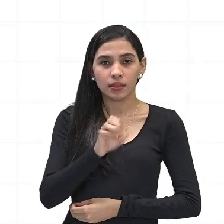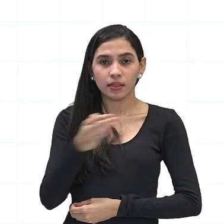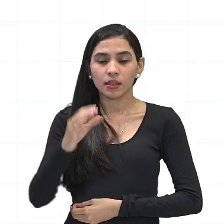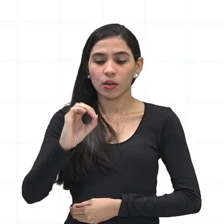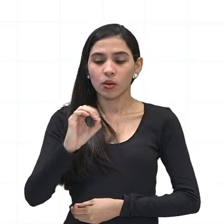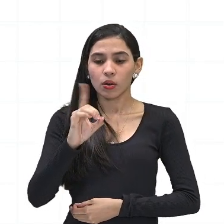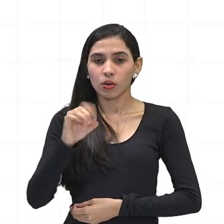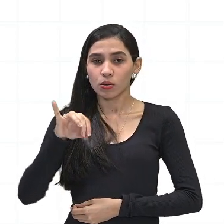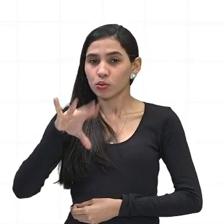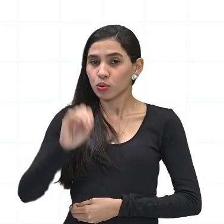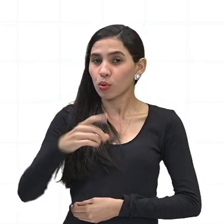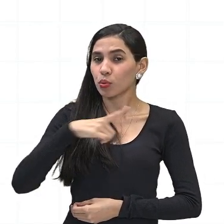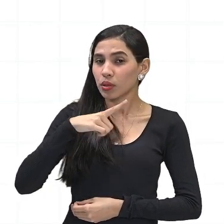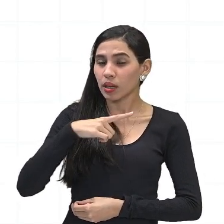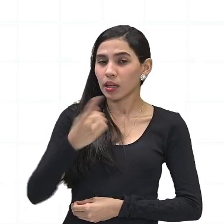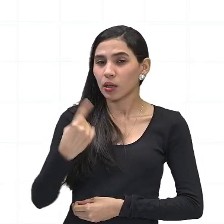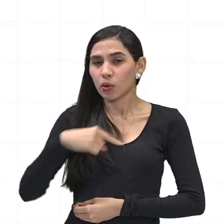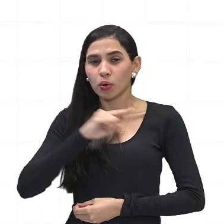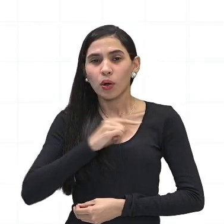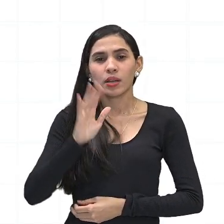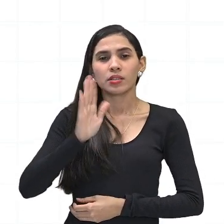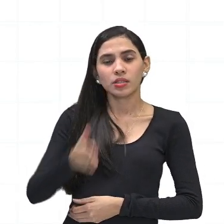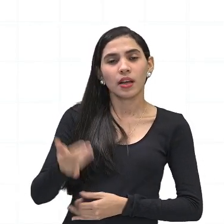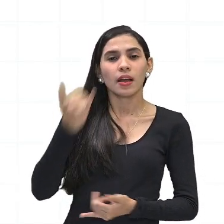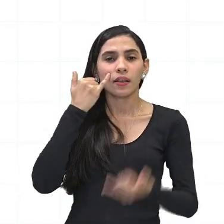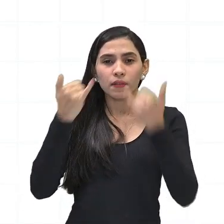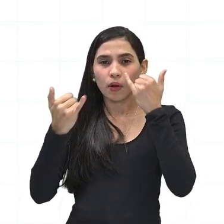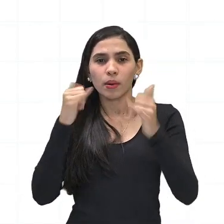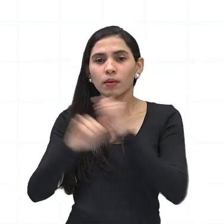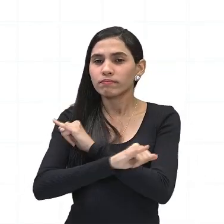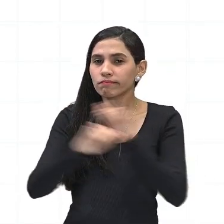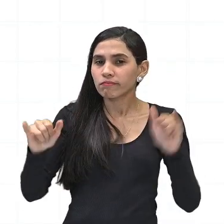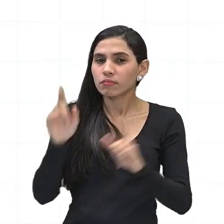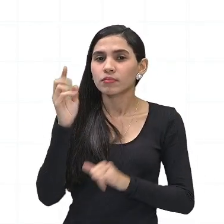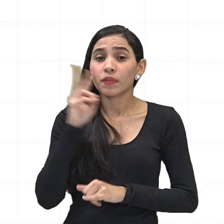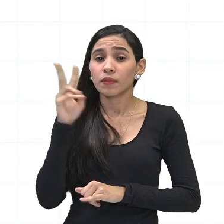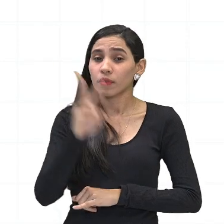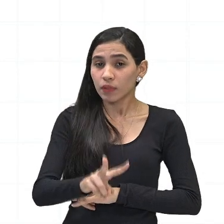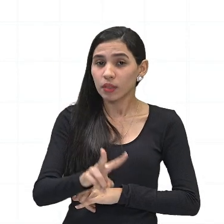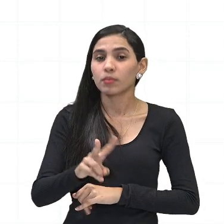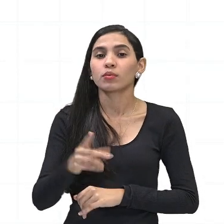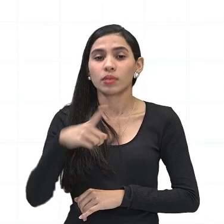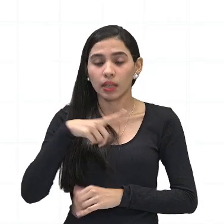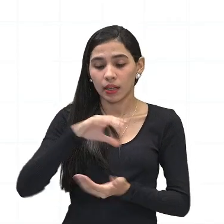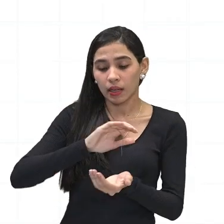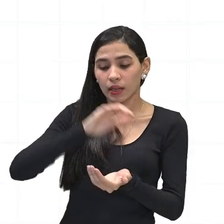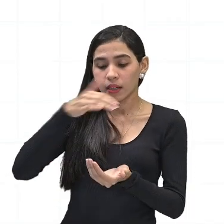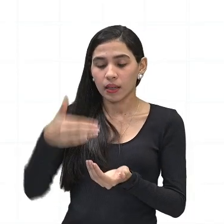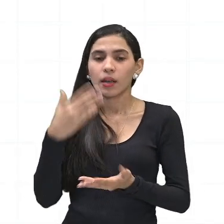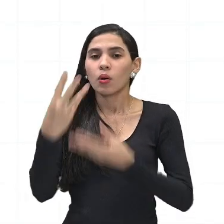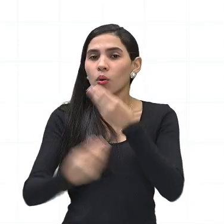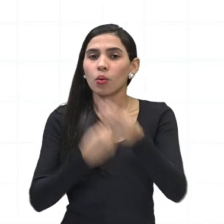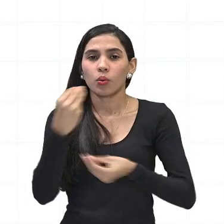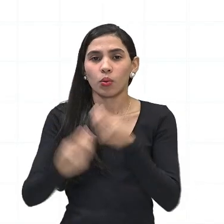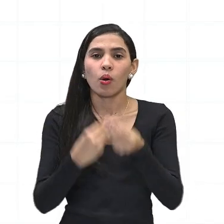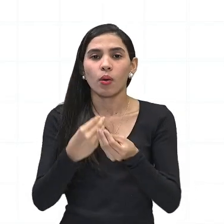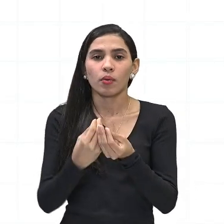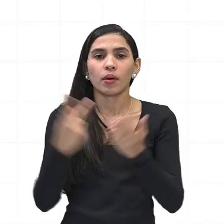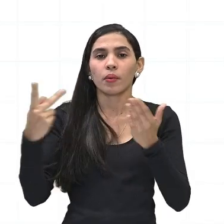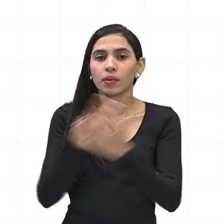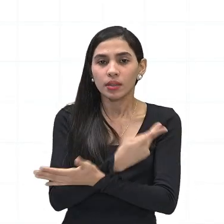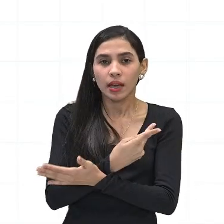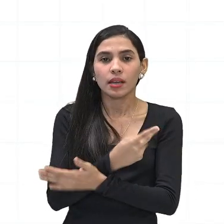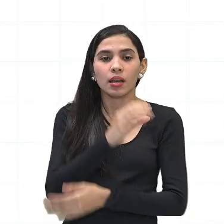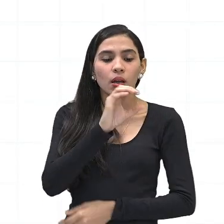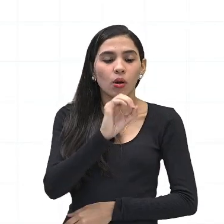vimos aí informações e nas ilustrações que essa camada de ozônio existe, como é que ocorre a formação desse